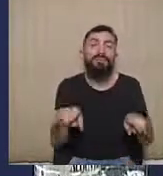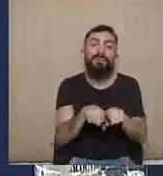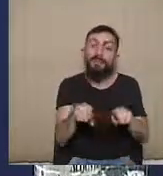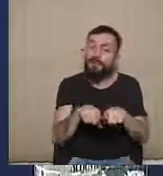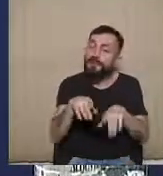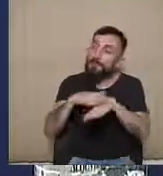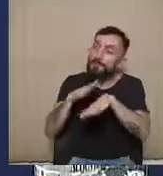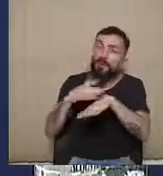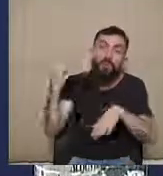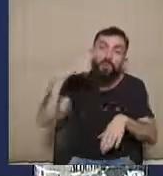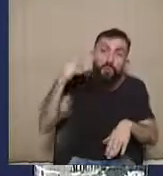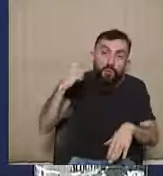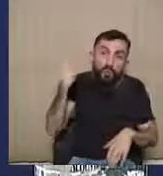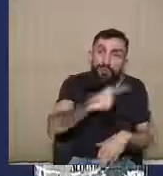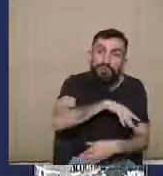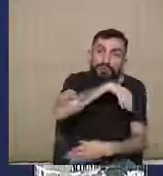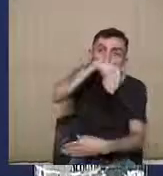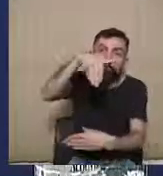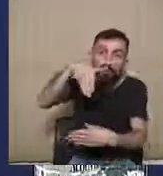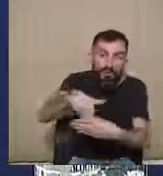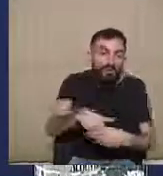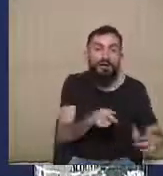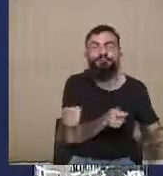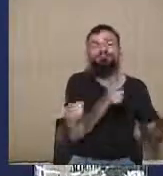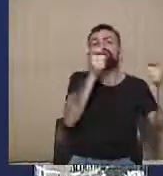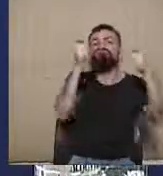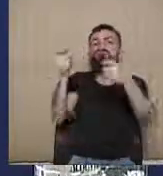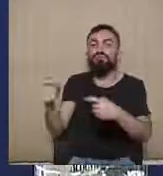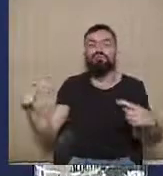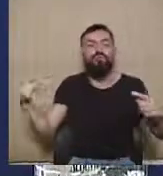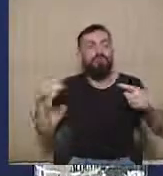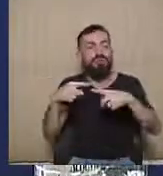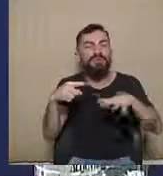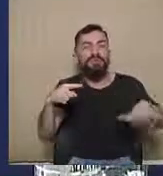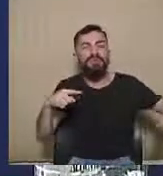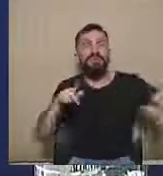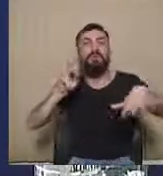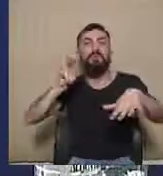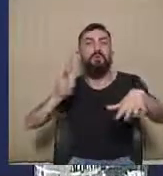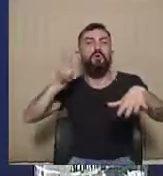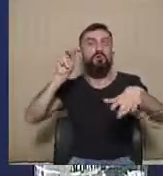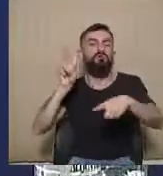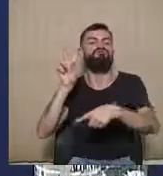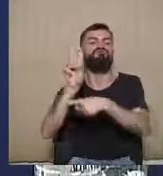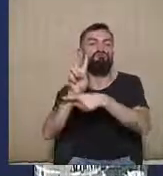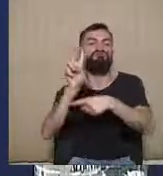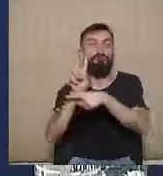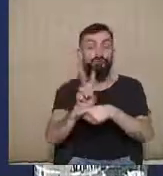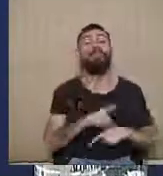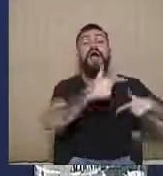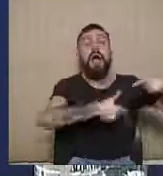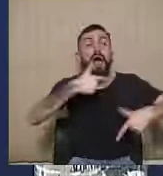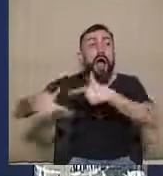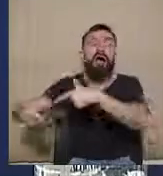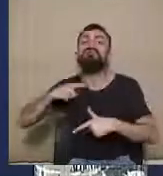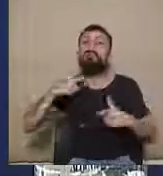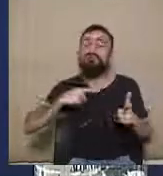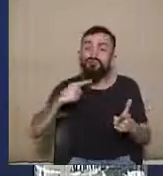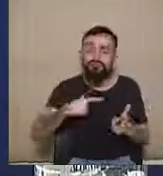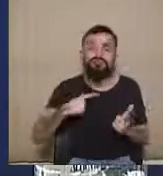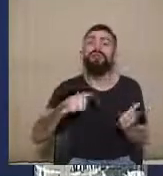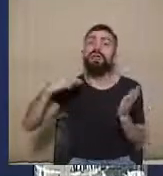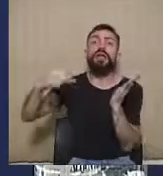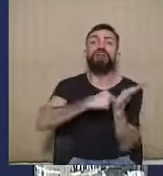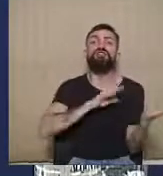votação suficiente para fazer a representação popular. E, nesse conjunto de atos, nós temos registro de candidatura, propaganda